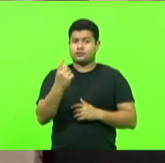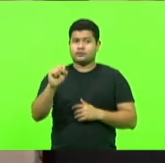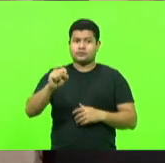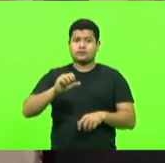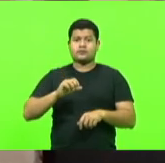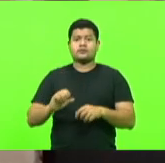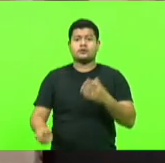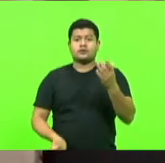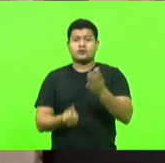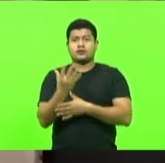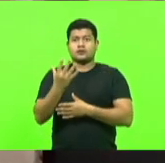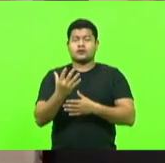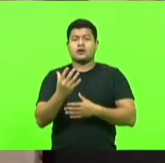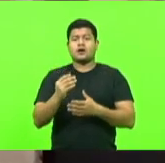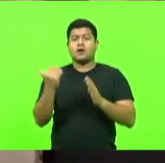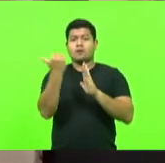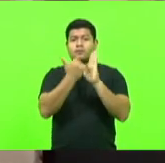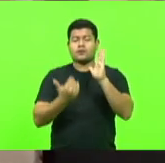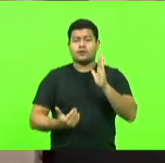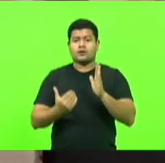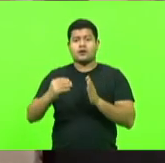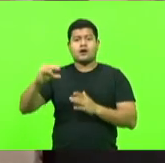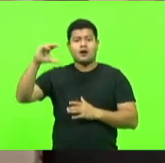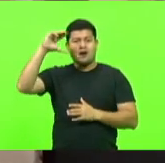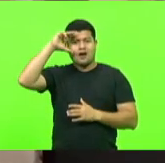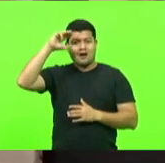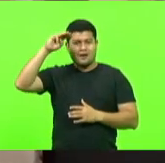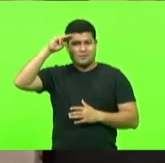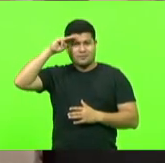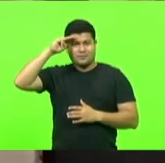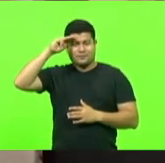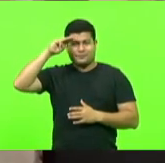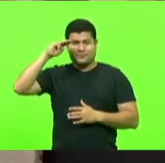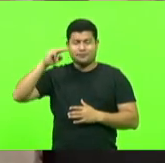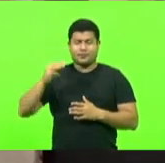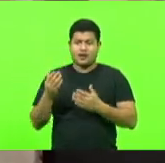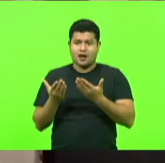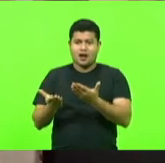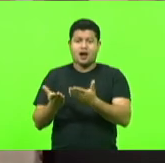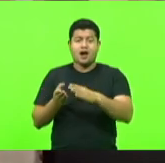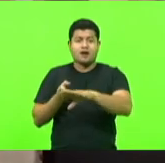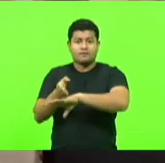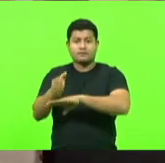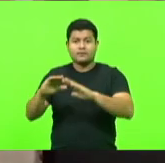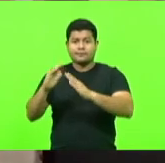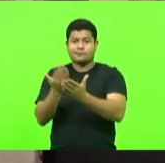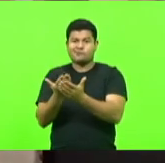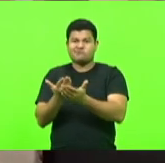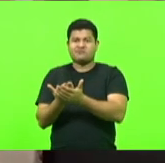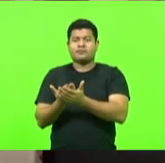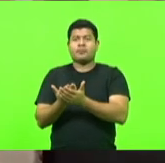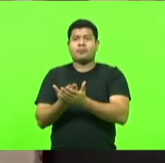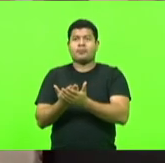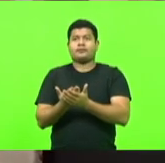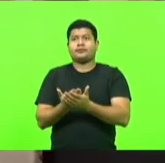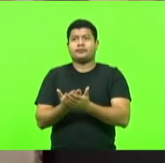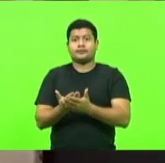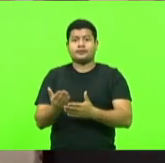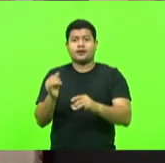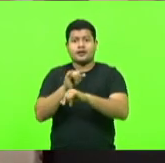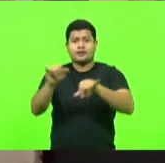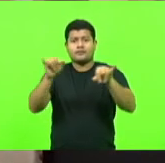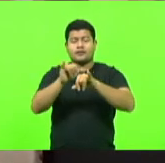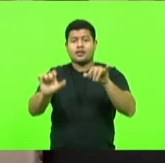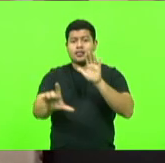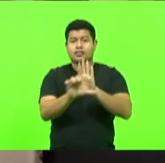programa Maria da Penha Vai à Escola. Um programa que visa, pois foi aprovado, divulgar a lei